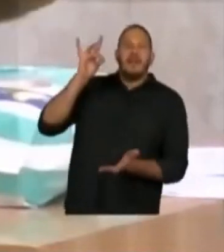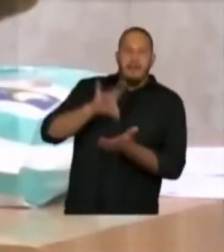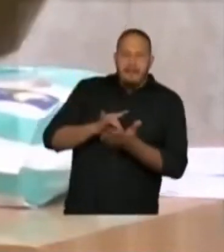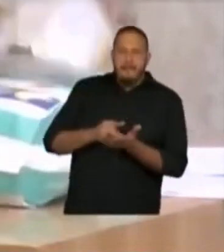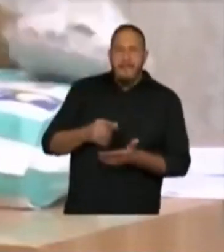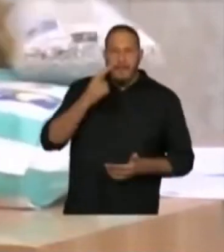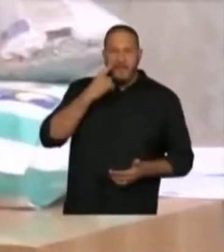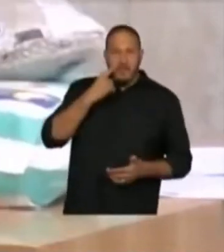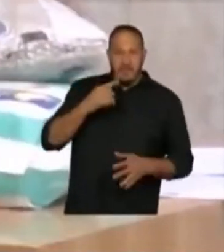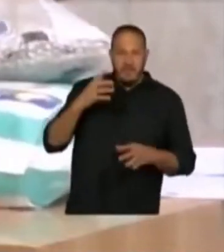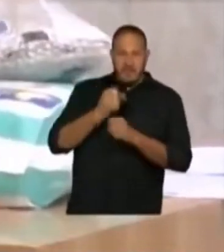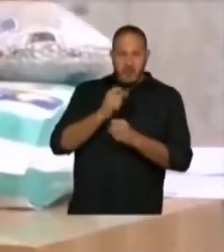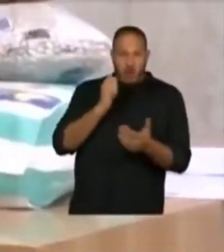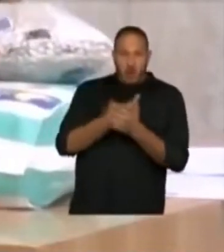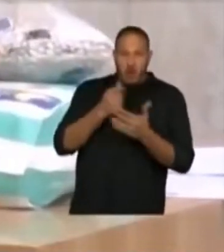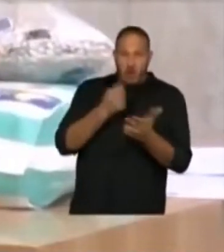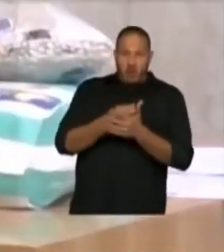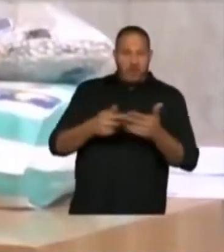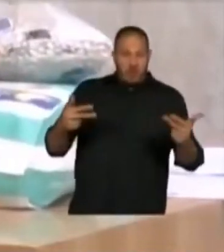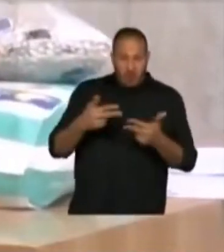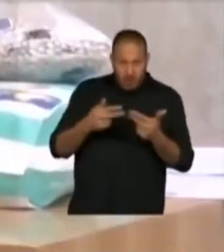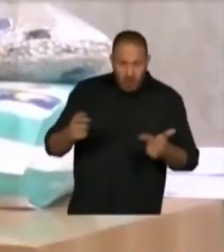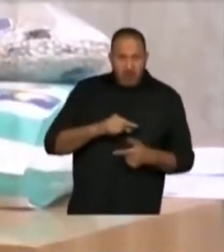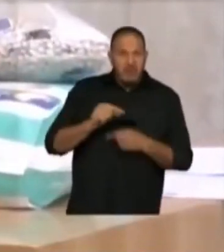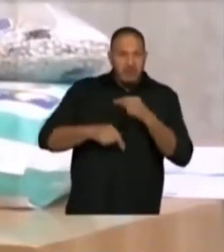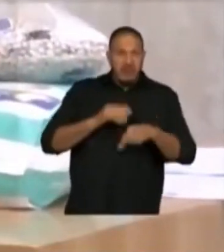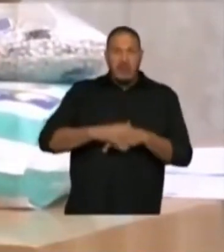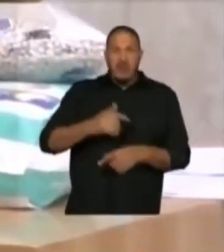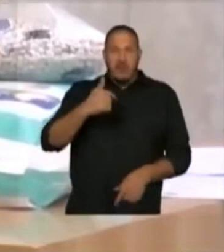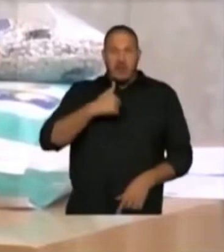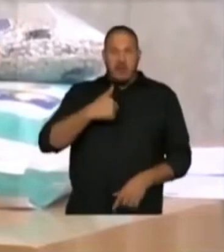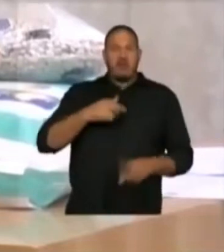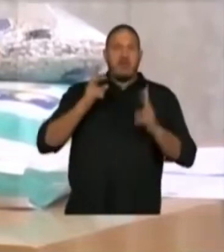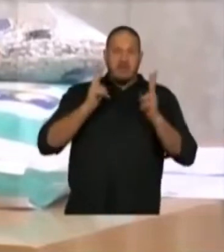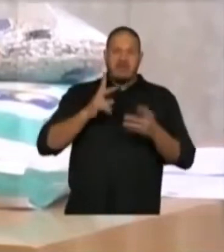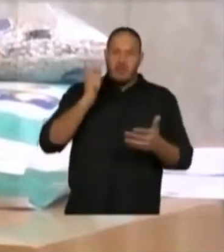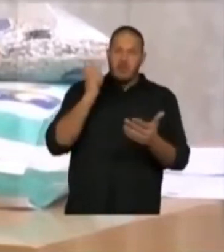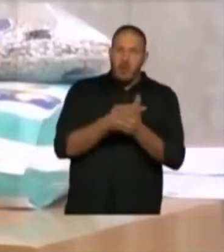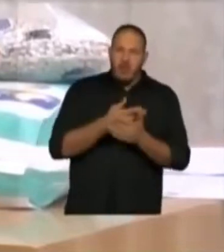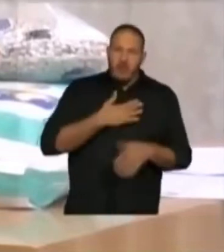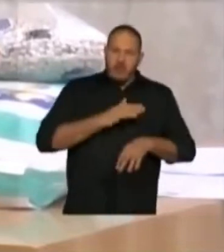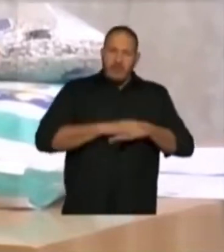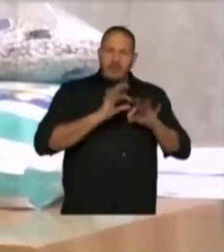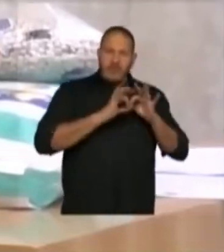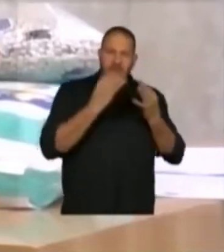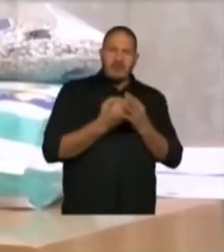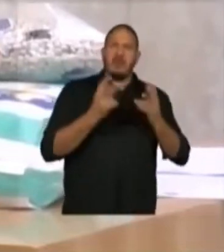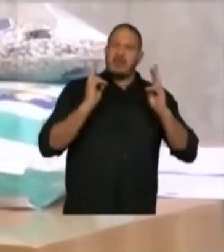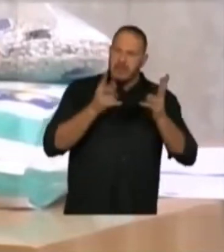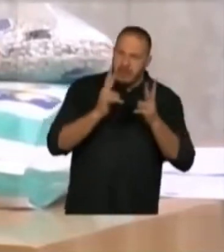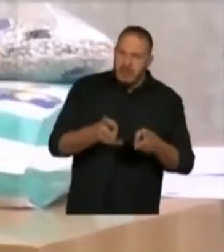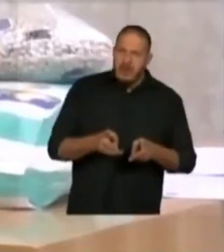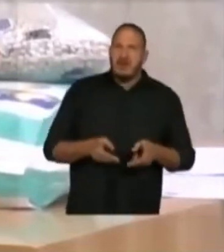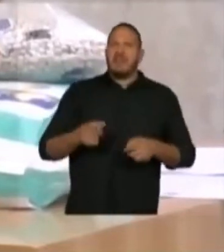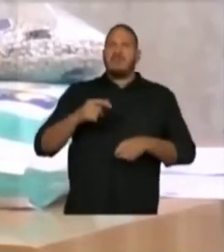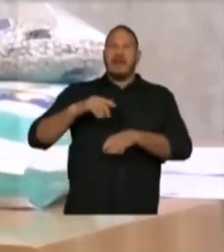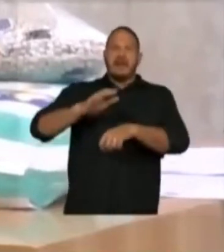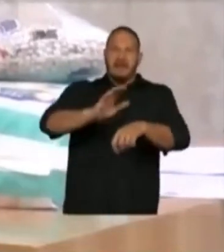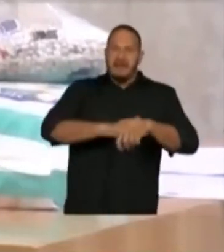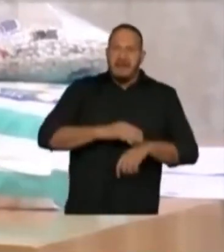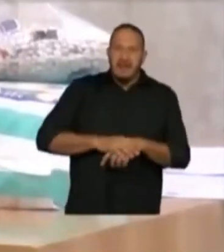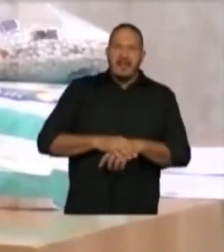sei se os senhores fazem compras, se os senhores estão acostumados, eu sempre fiz compra para a minha família. Eu sempre consegui